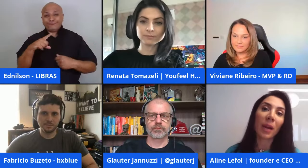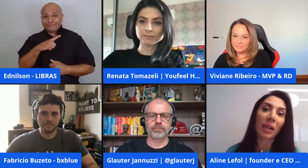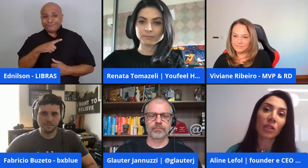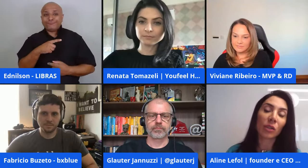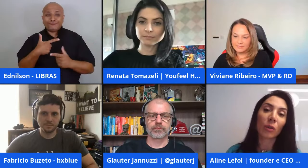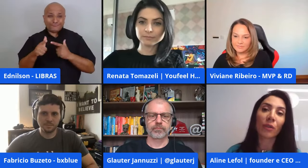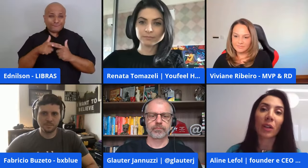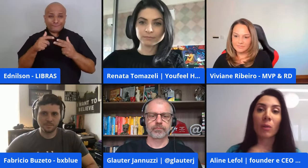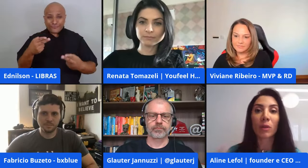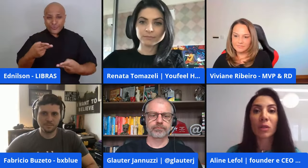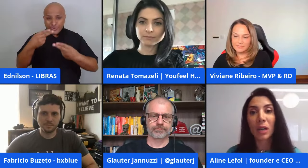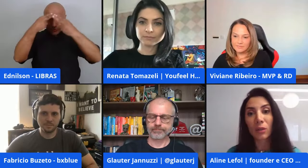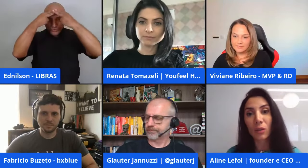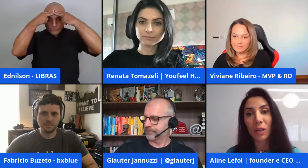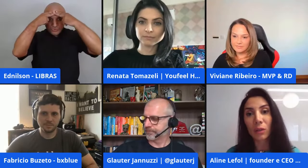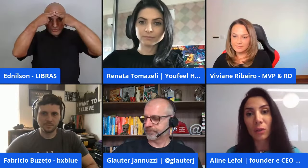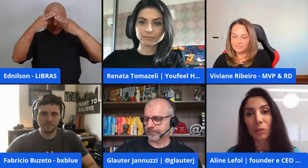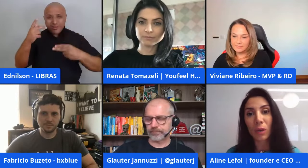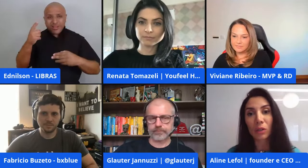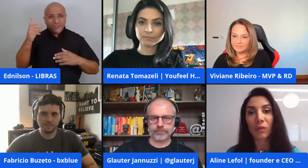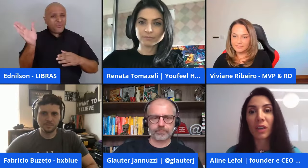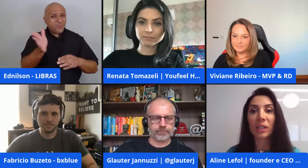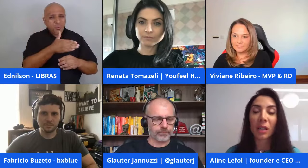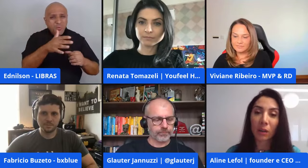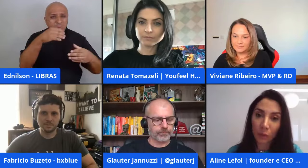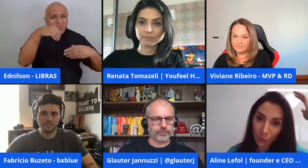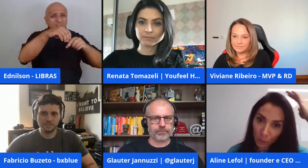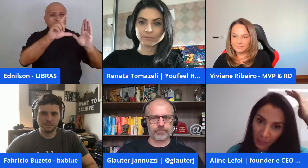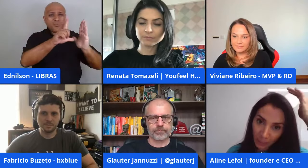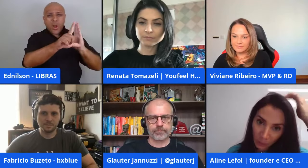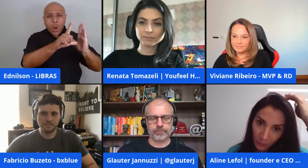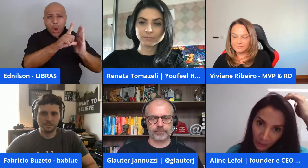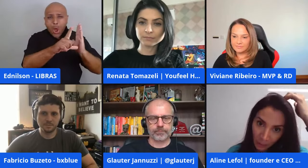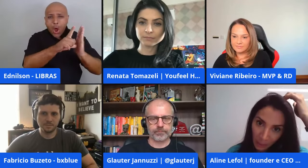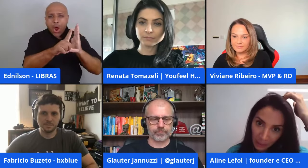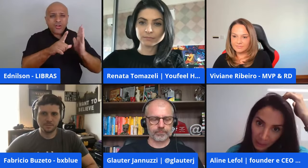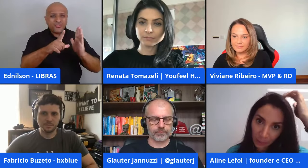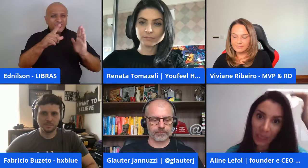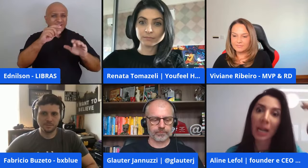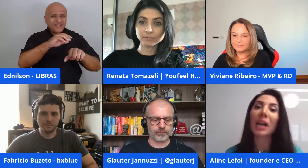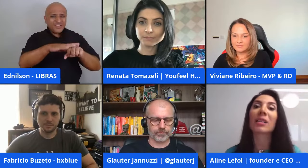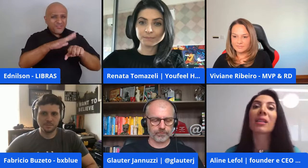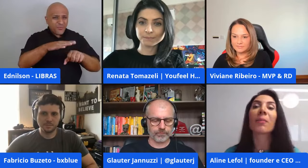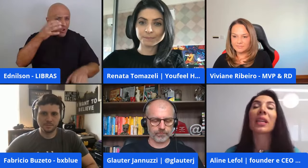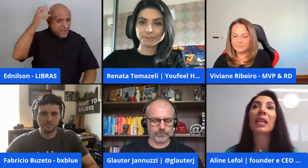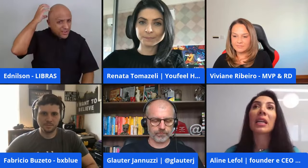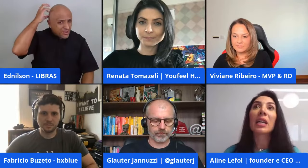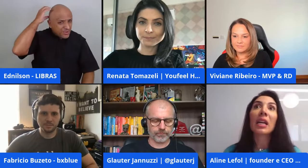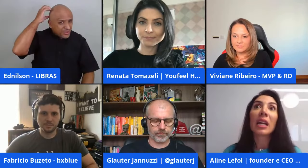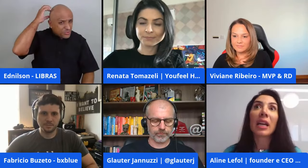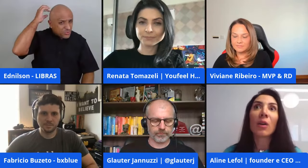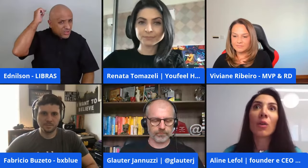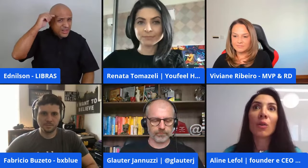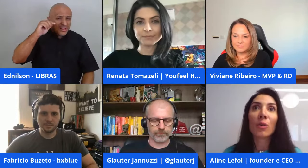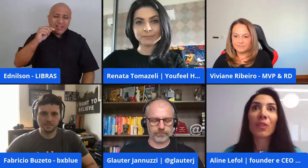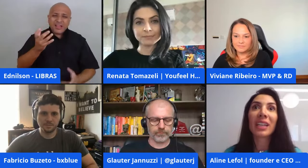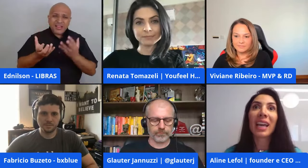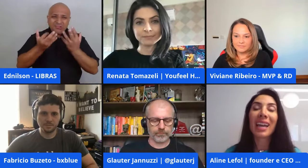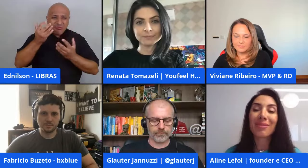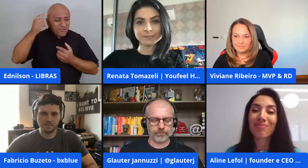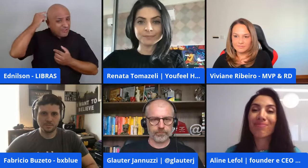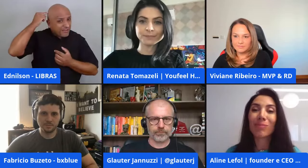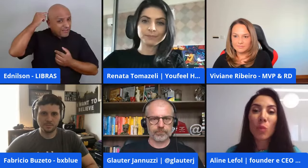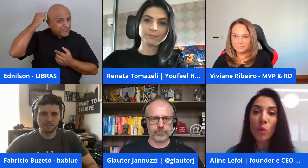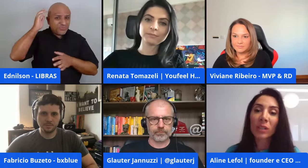a minha pet sofreu mal-status dentro de uma loja física, ela voltou com uma queimadura na cabeça para casa, eu